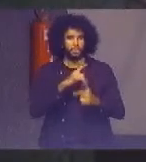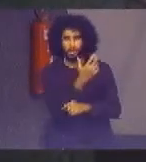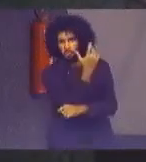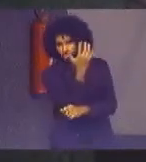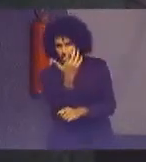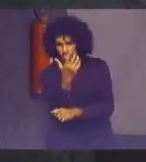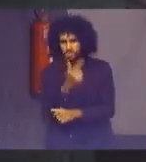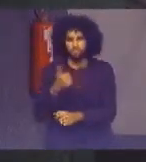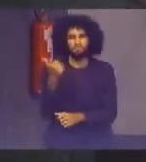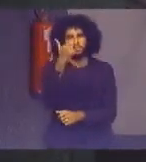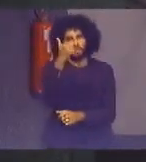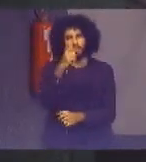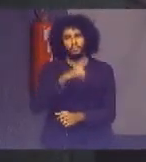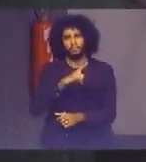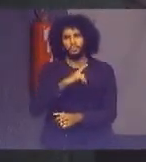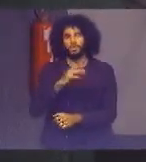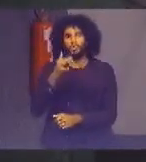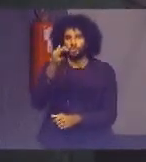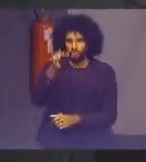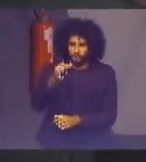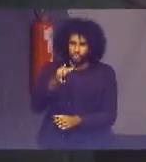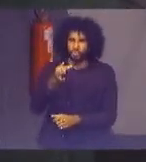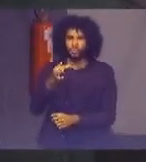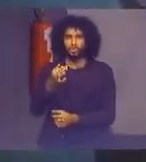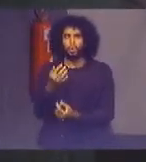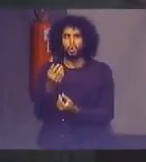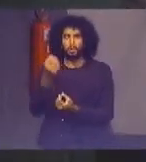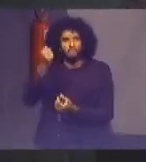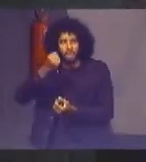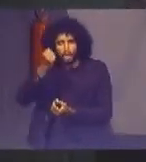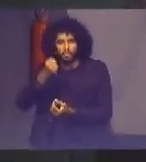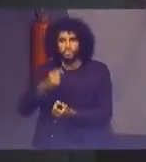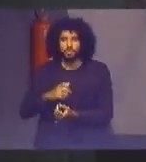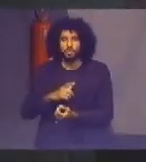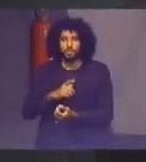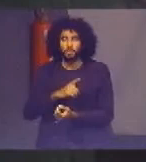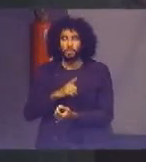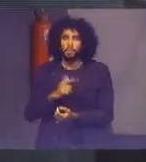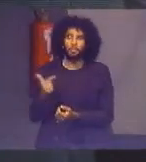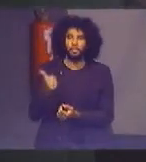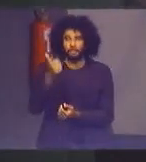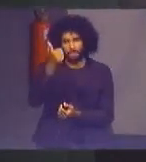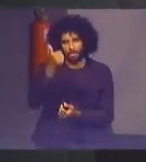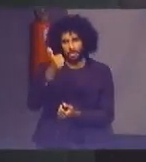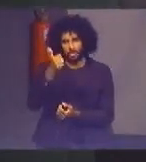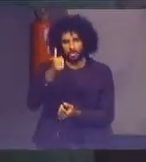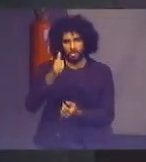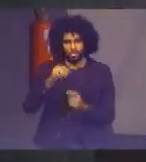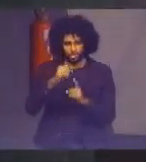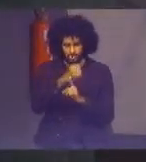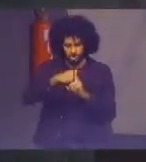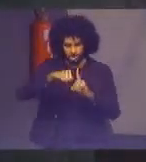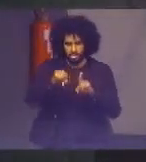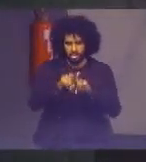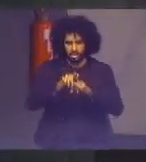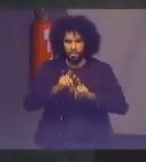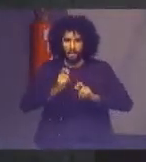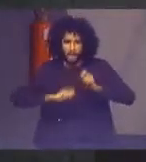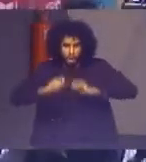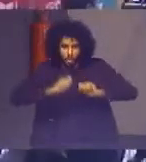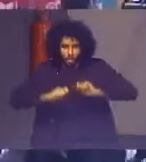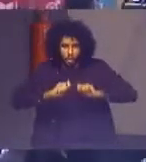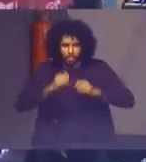trará benefícios sociais e econômicos. Uma abordagem que não deixa ninguém para trás. Muito obrigada.